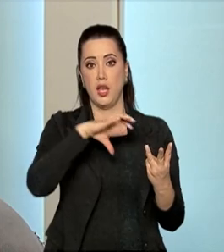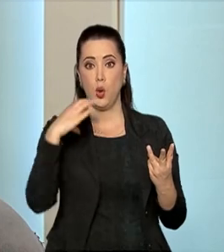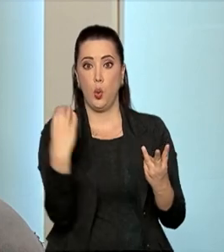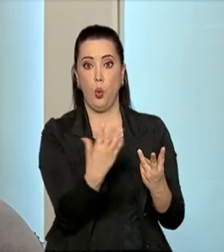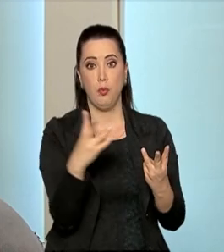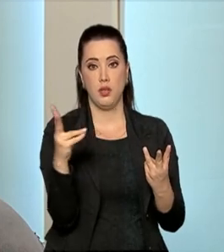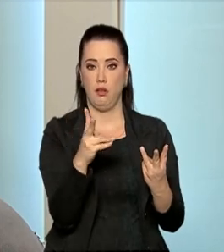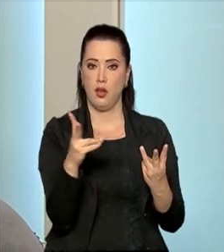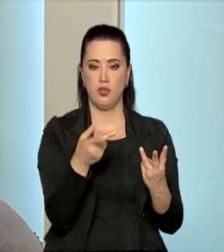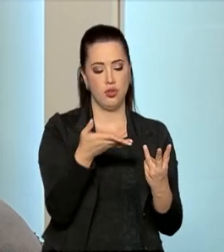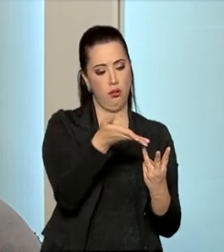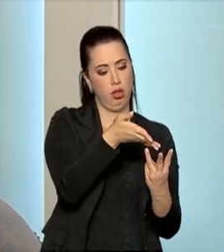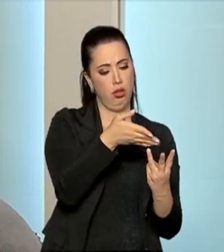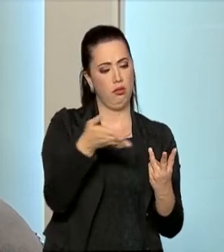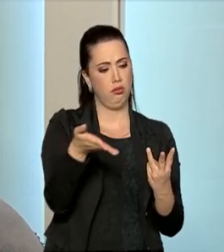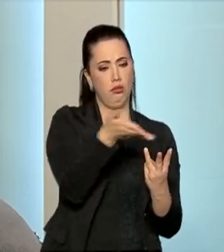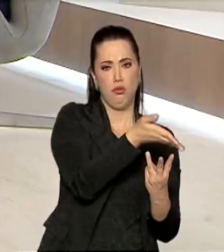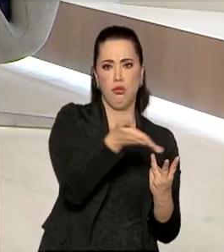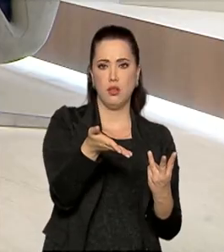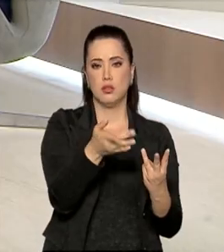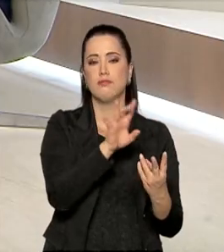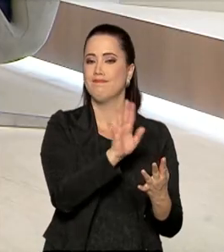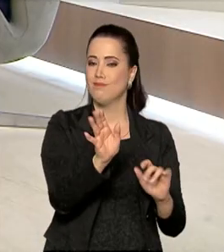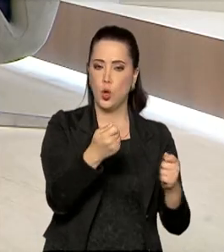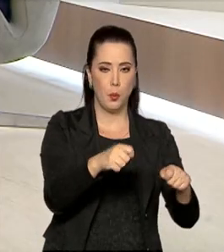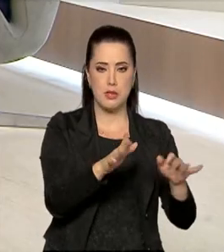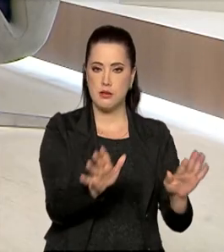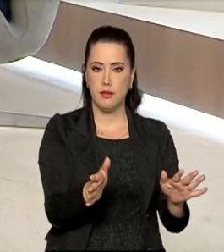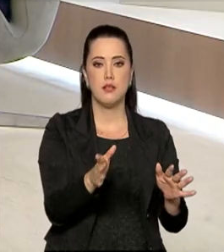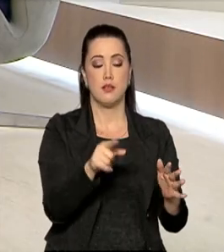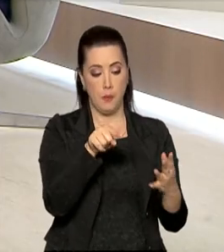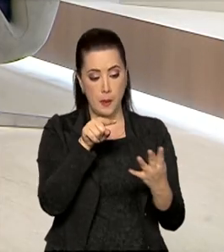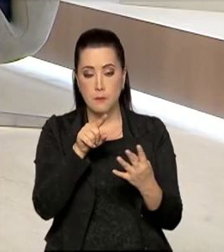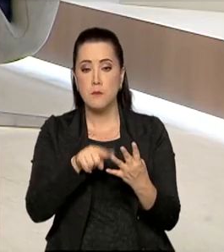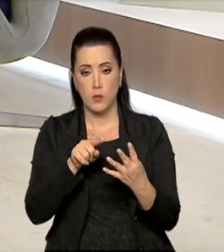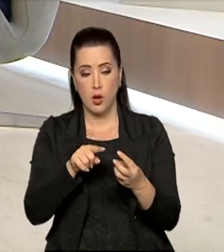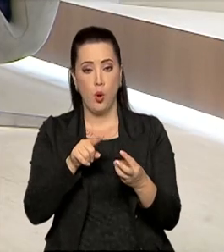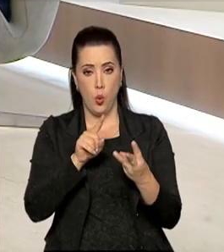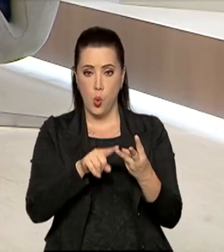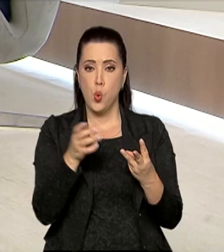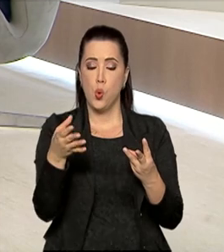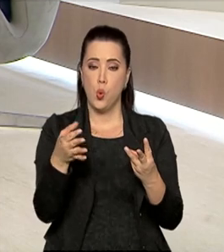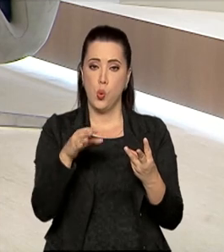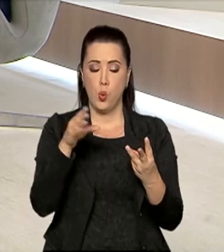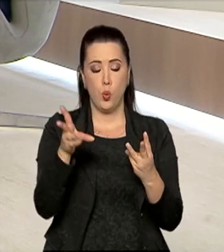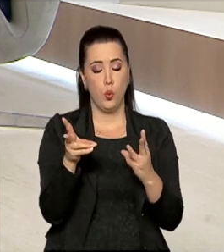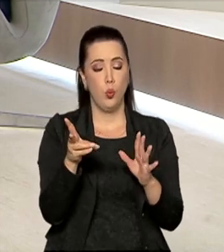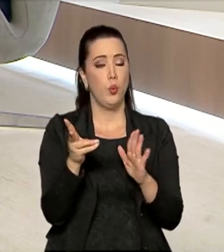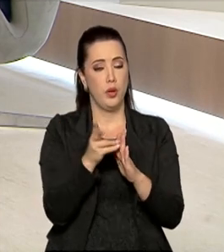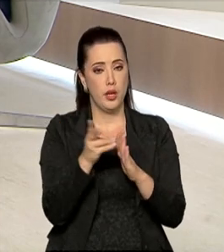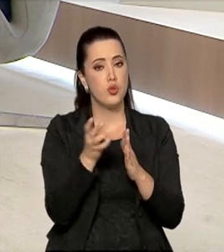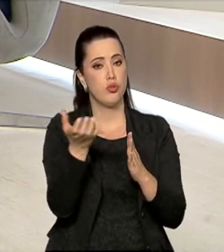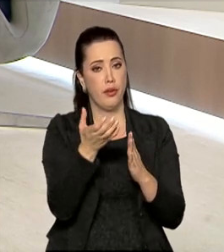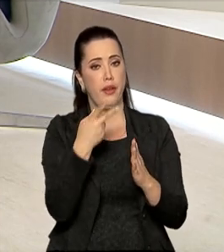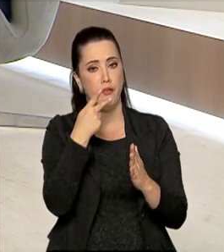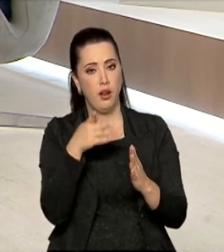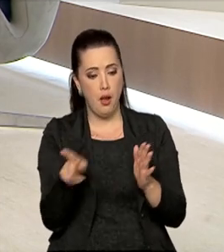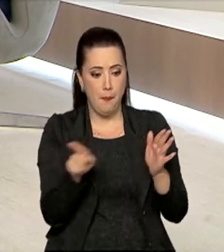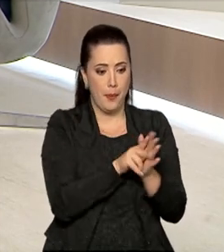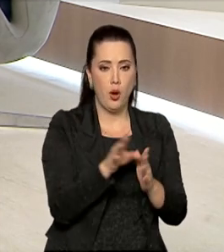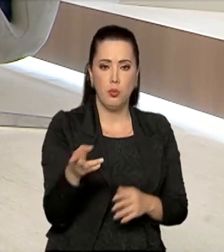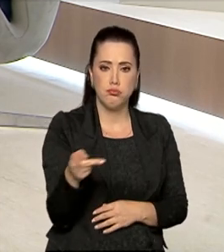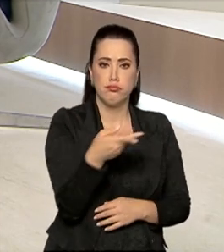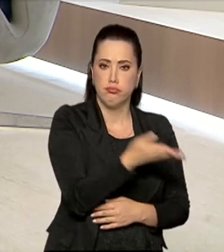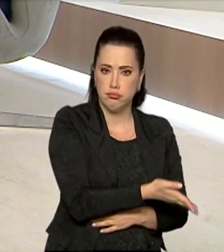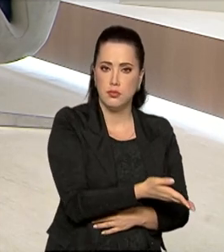avanço da minha gestão. Dar voz direta aos indígenas. Presidente, falando aí de questões jurídicas dessas